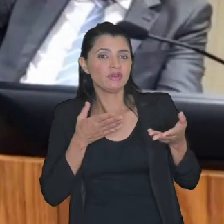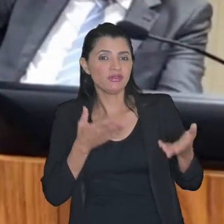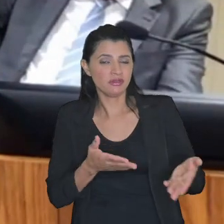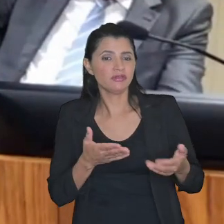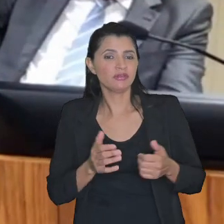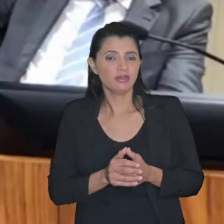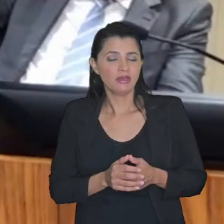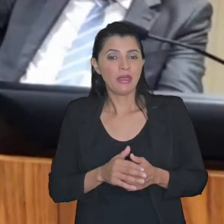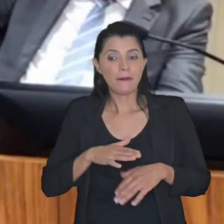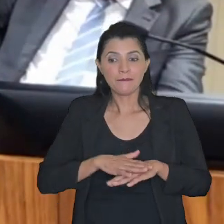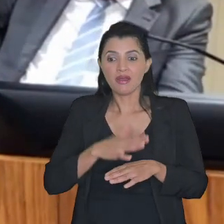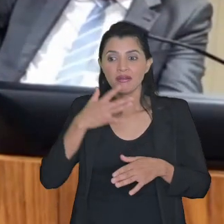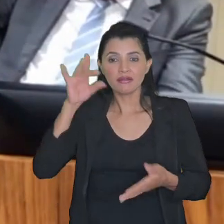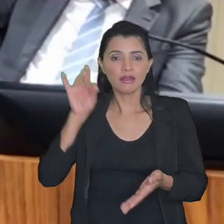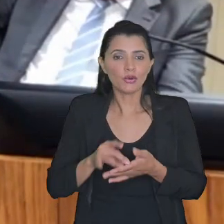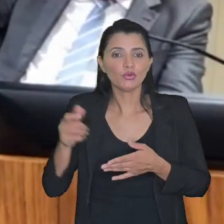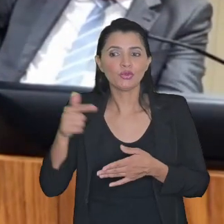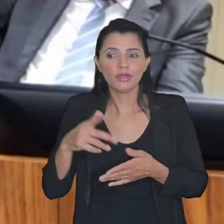real do que a realidade